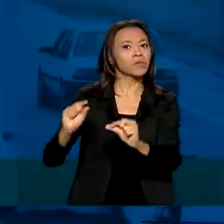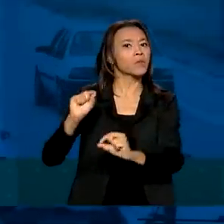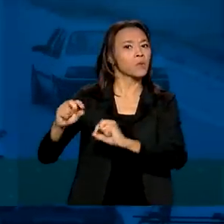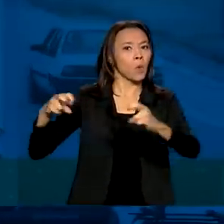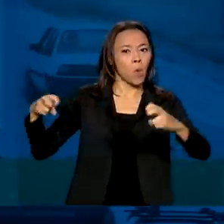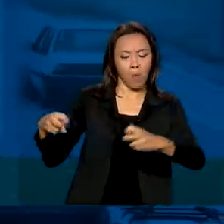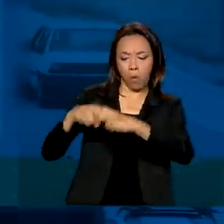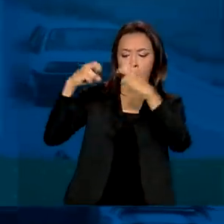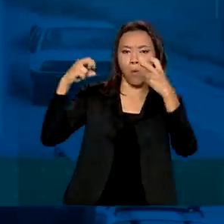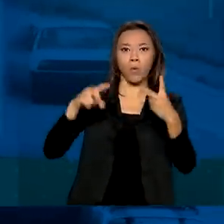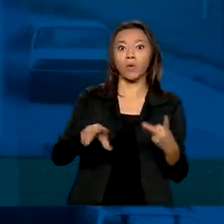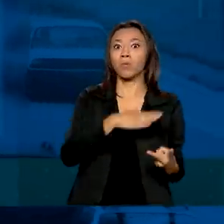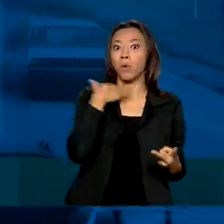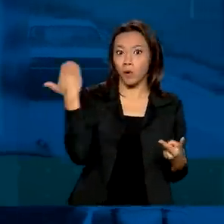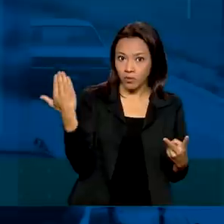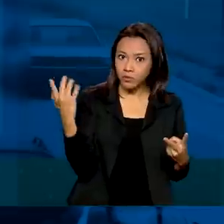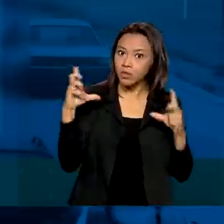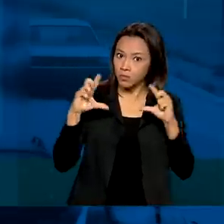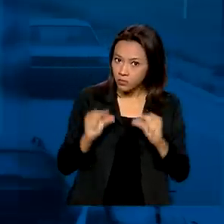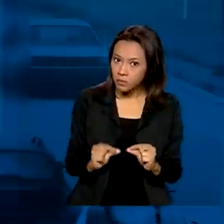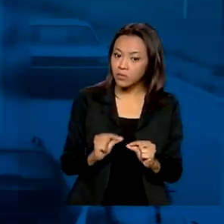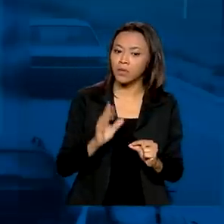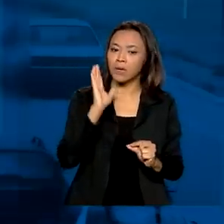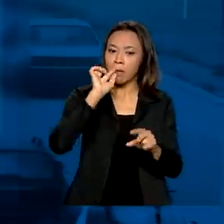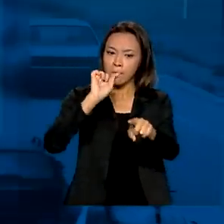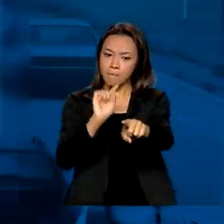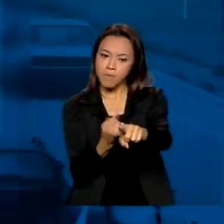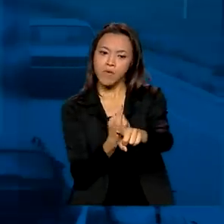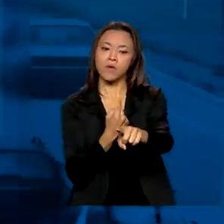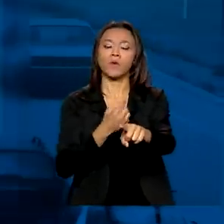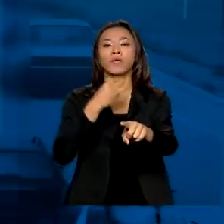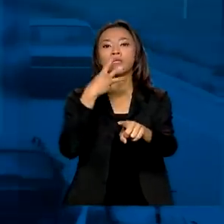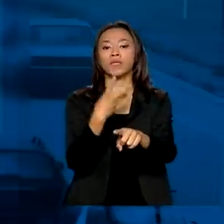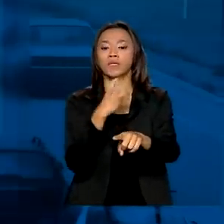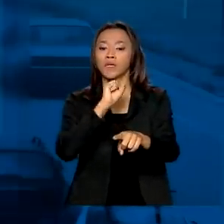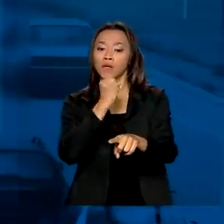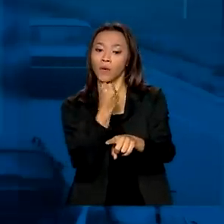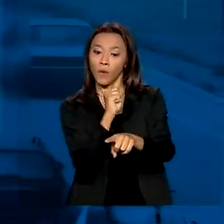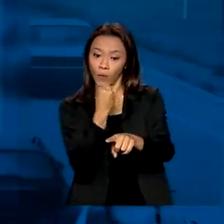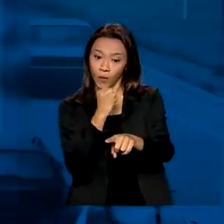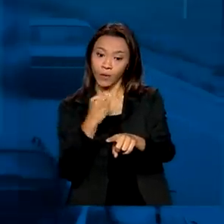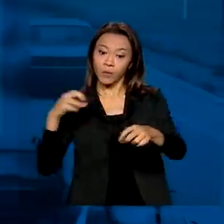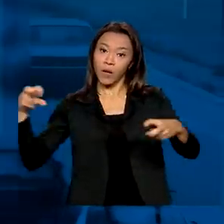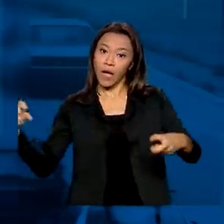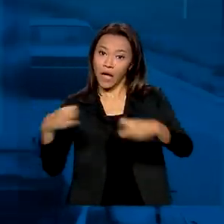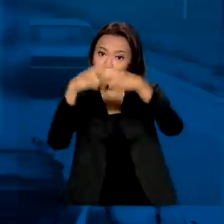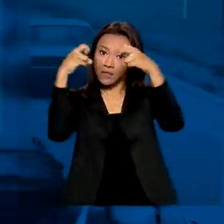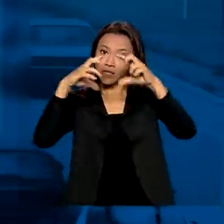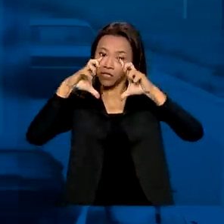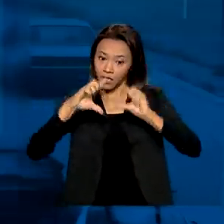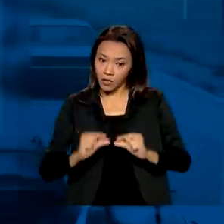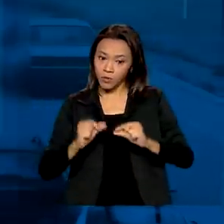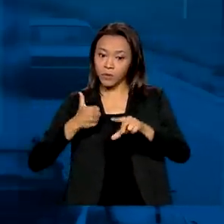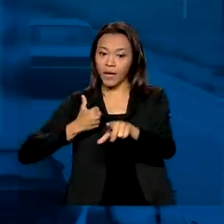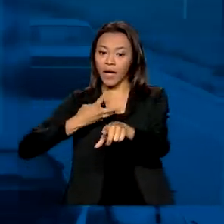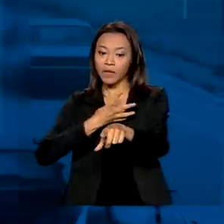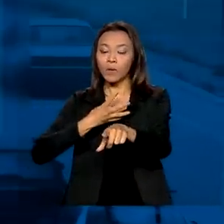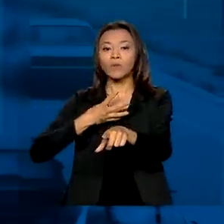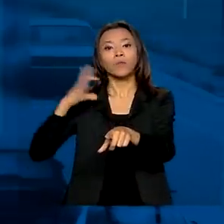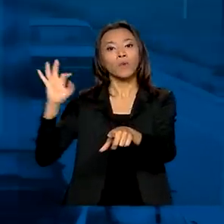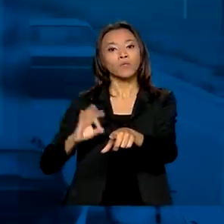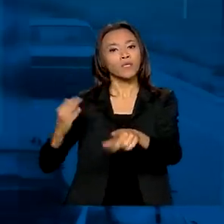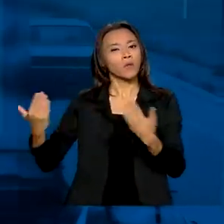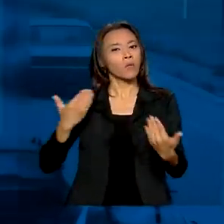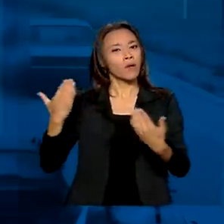colisões e mortes. Foram registrados 1.038 acidentes, uma queda de 14% em relação ao ano